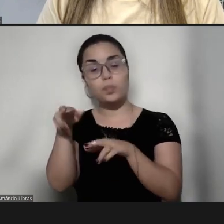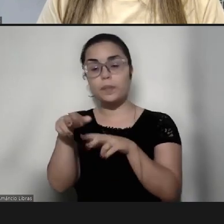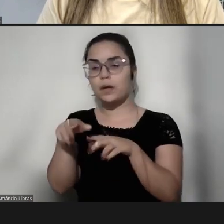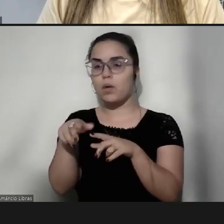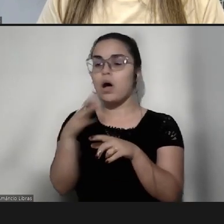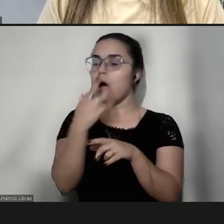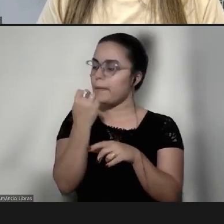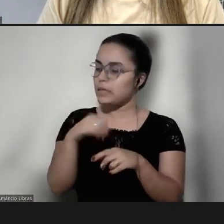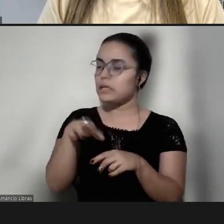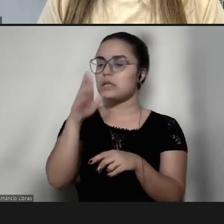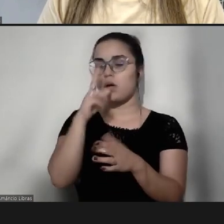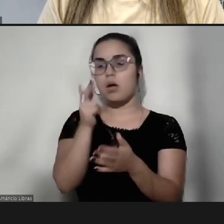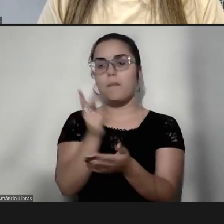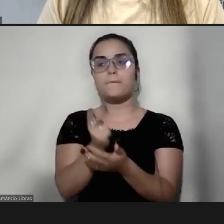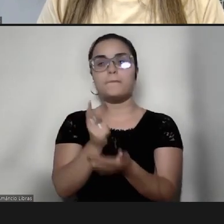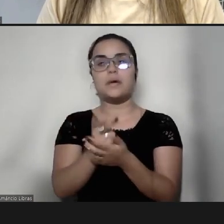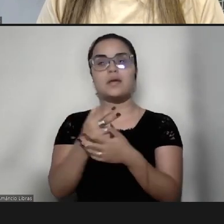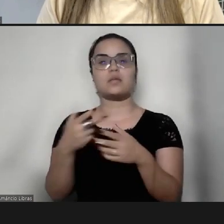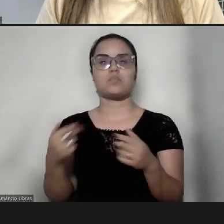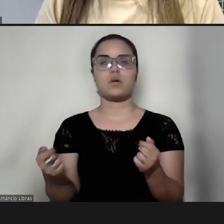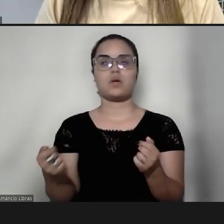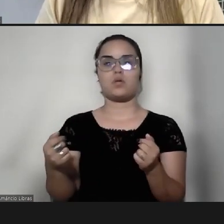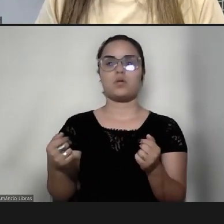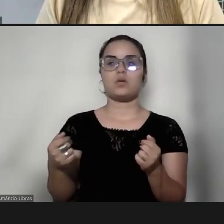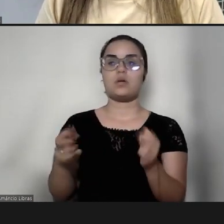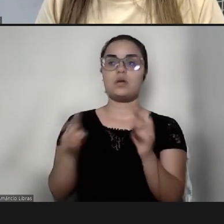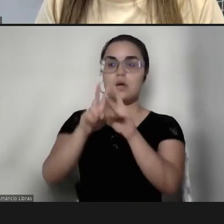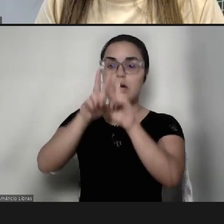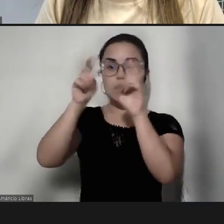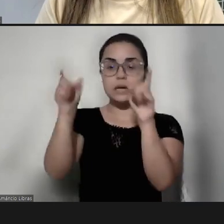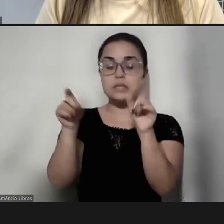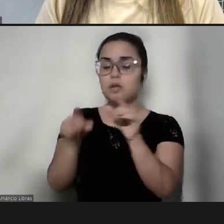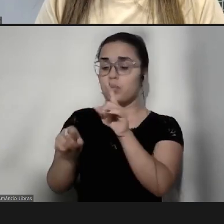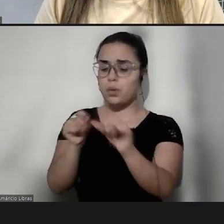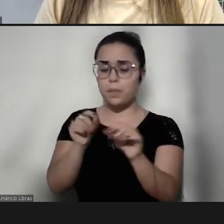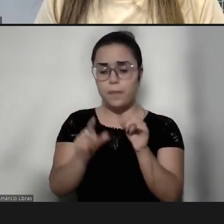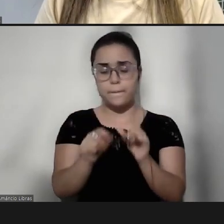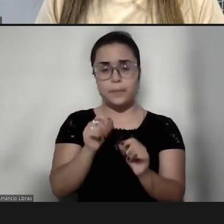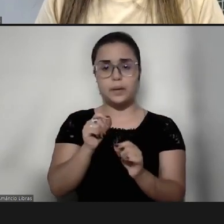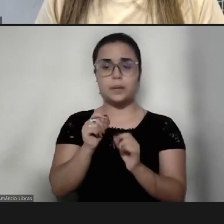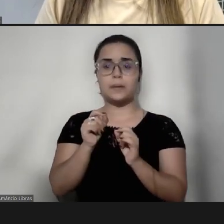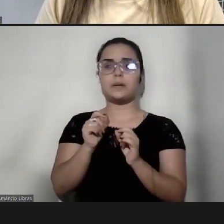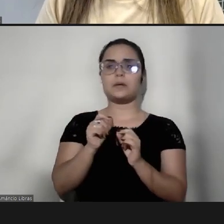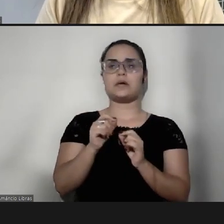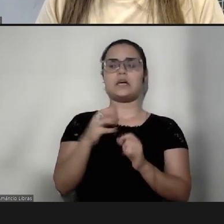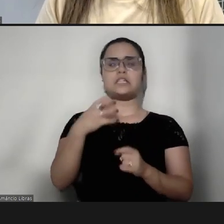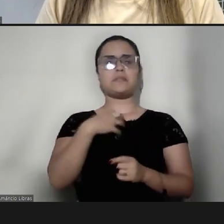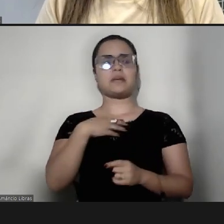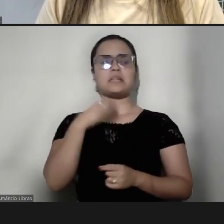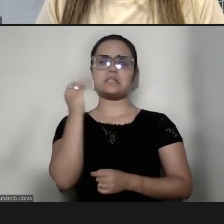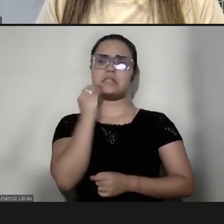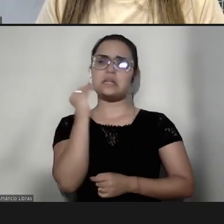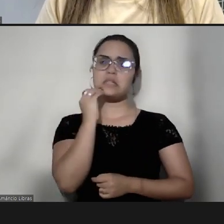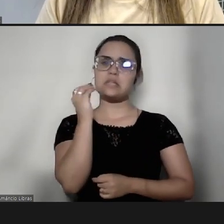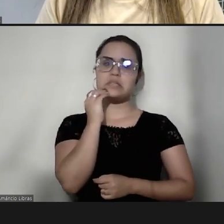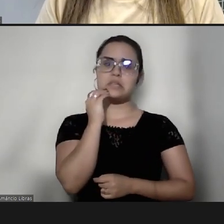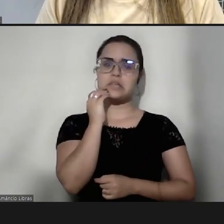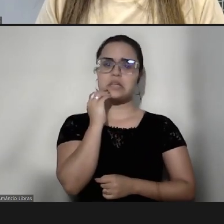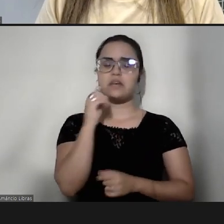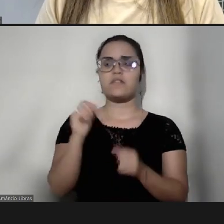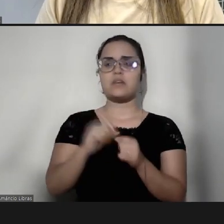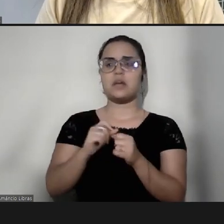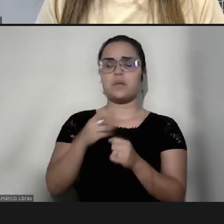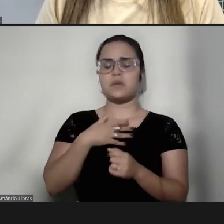a mesma coisa, né, a questão da seletividade, a gente fica ali tentando dessensibilizar a criança,